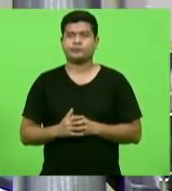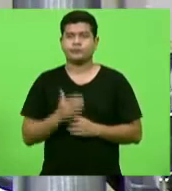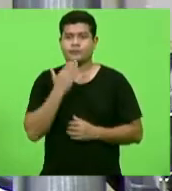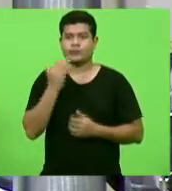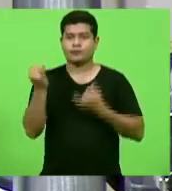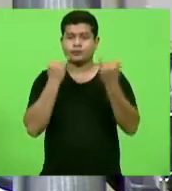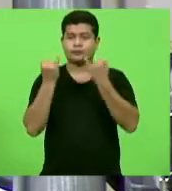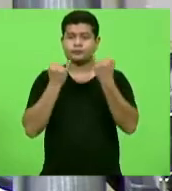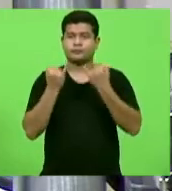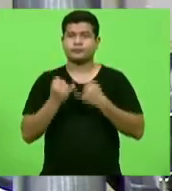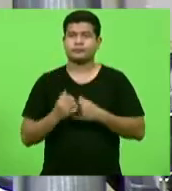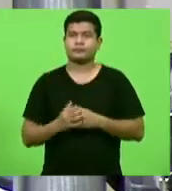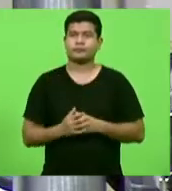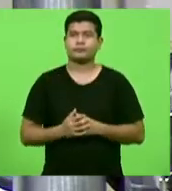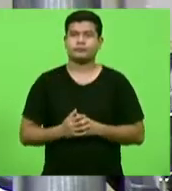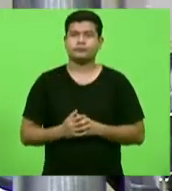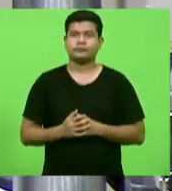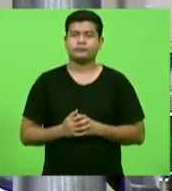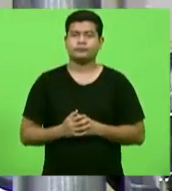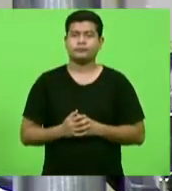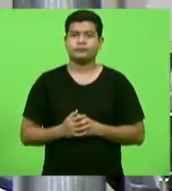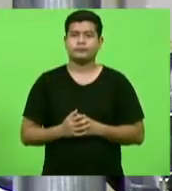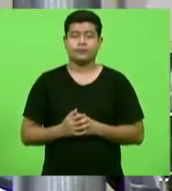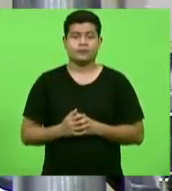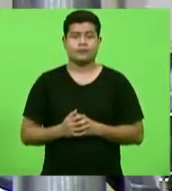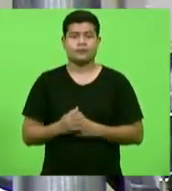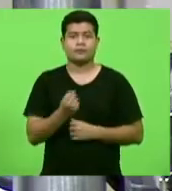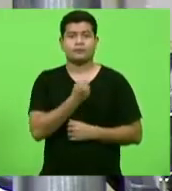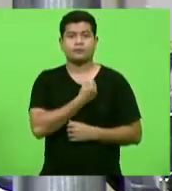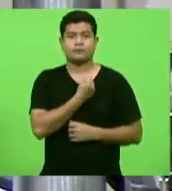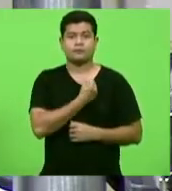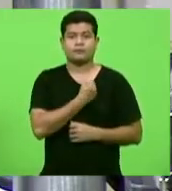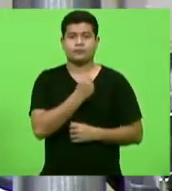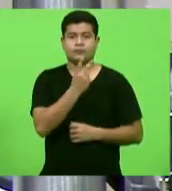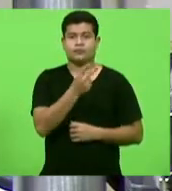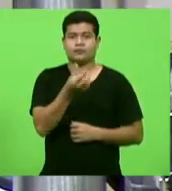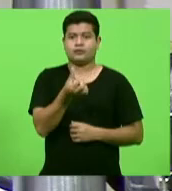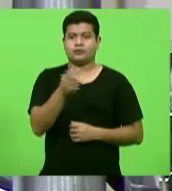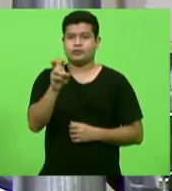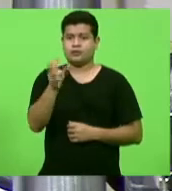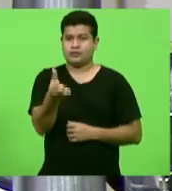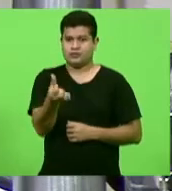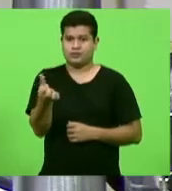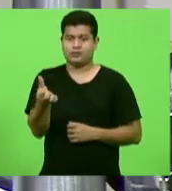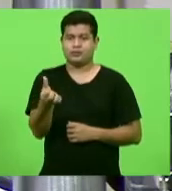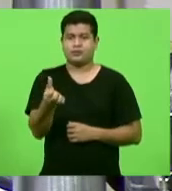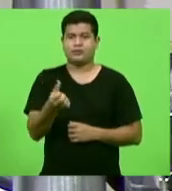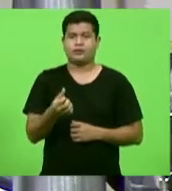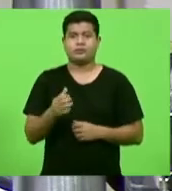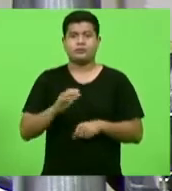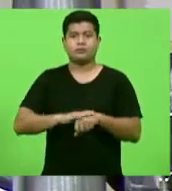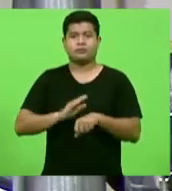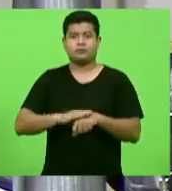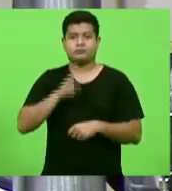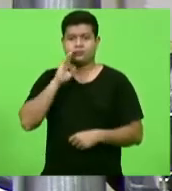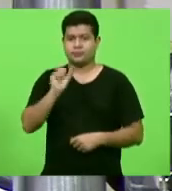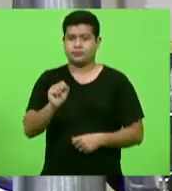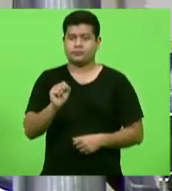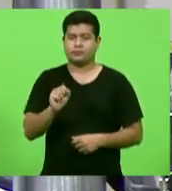Pedidos de informação. Pedido de informação número 266, deputado Bruno Souza,